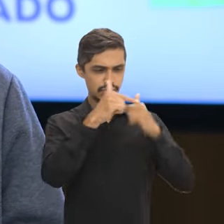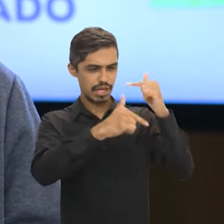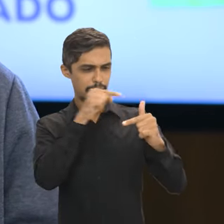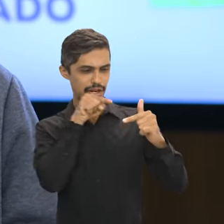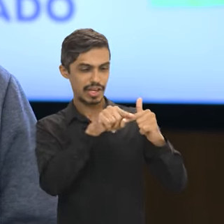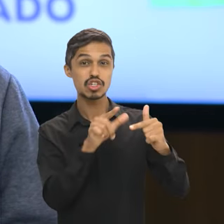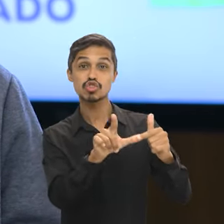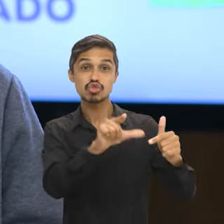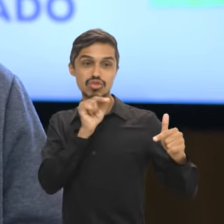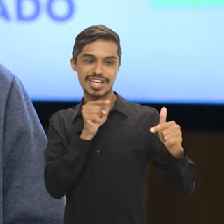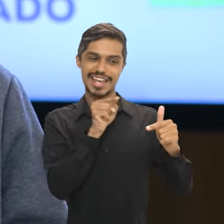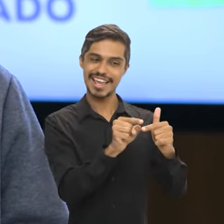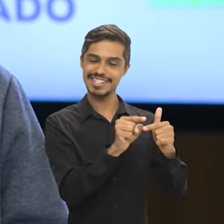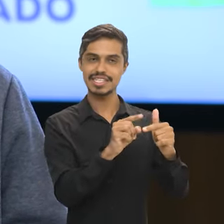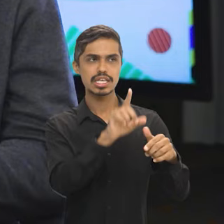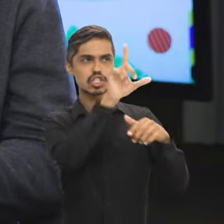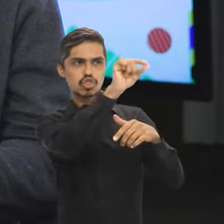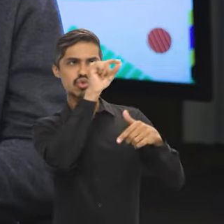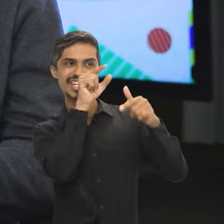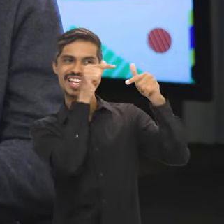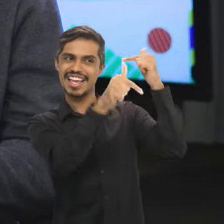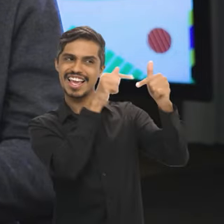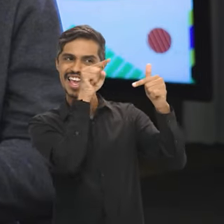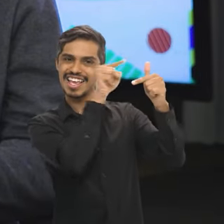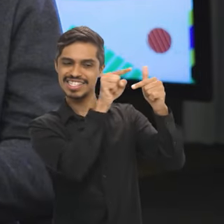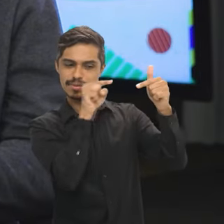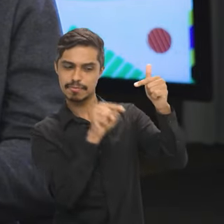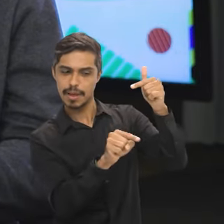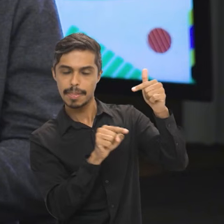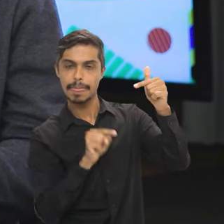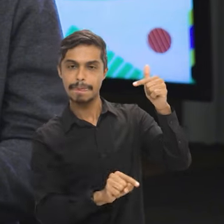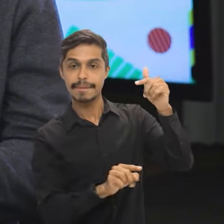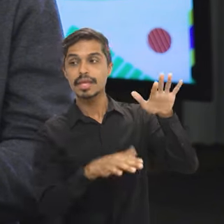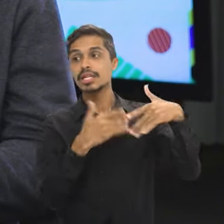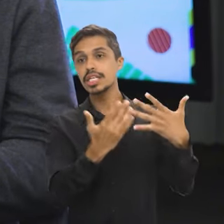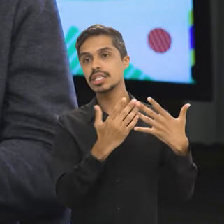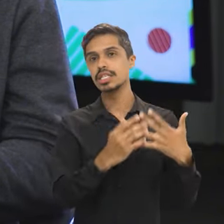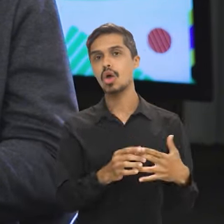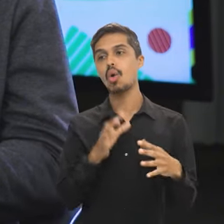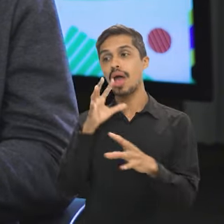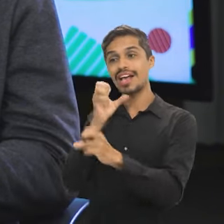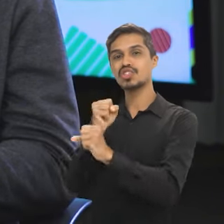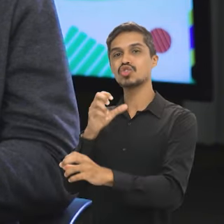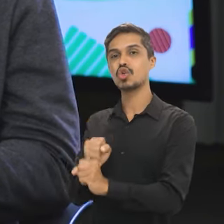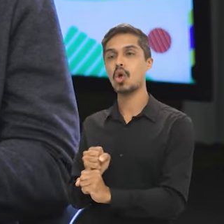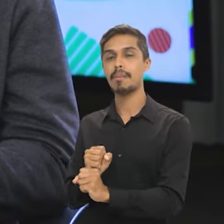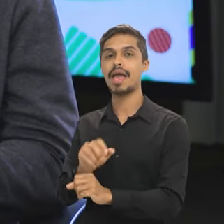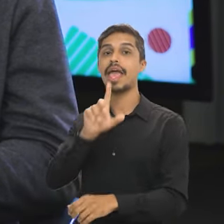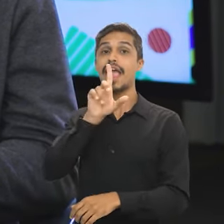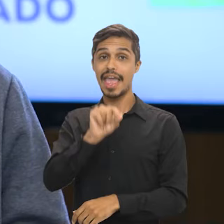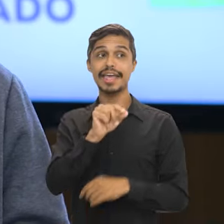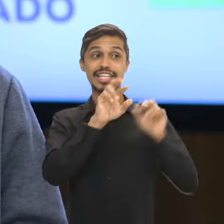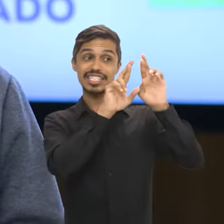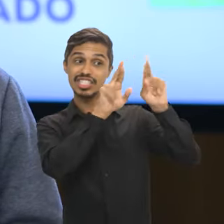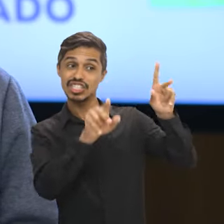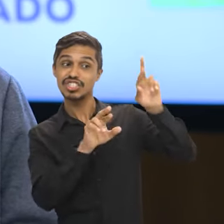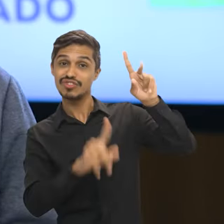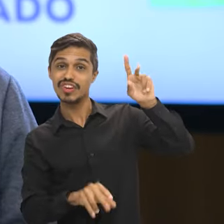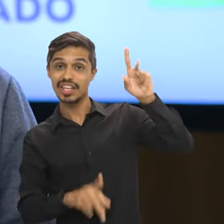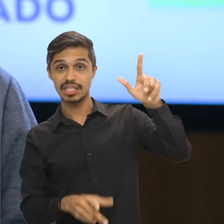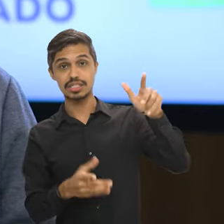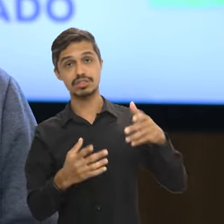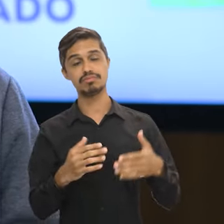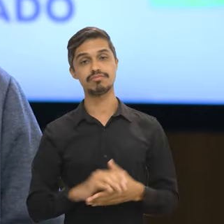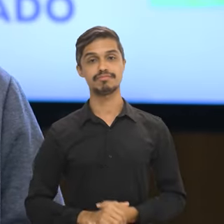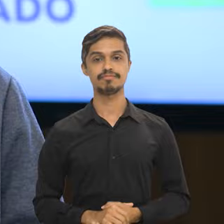ele selecionou dentro do seu ranking de opções, apesar de ele ter feito a mesma prova, no final ele vai ter uma nota diferente. Vai